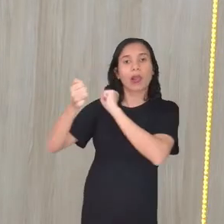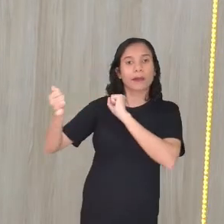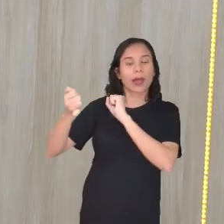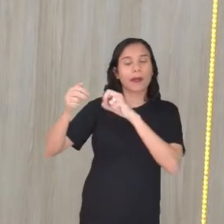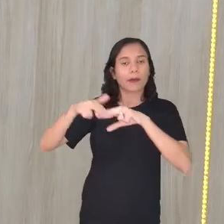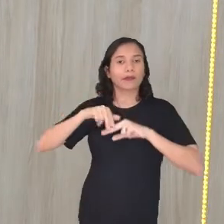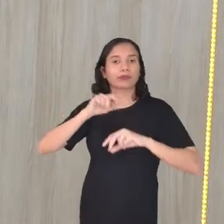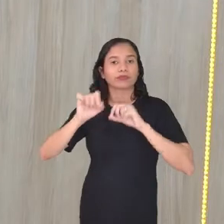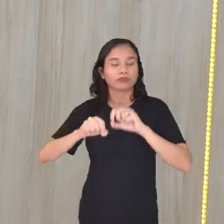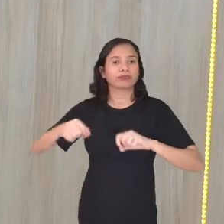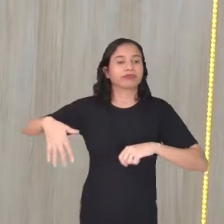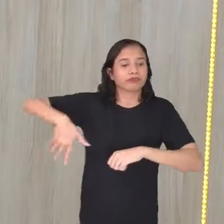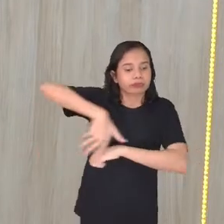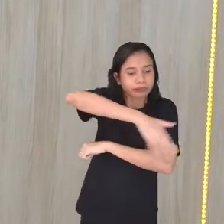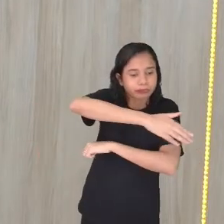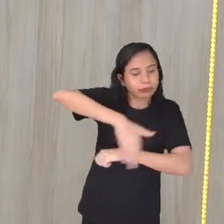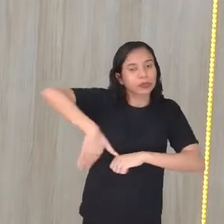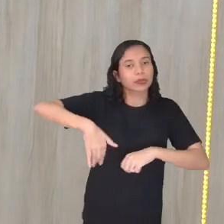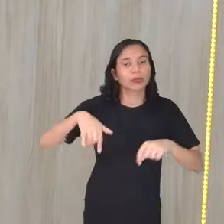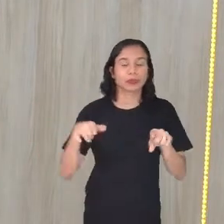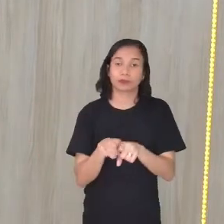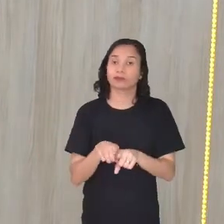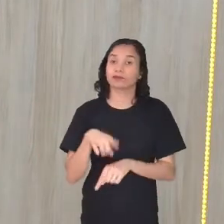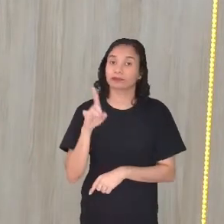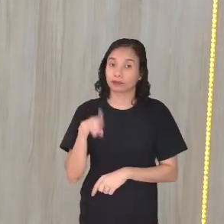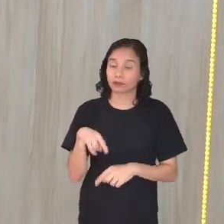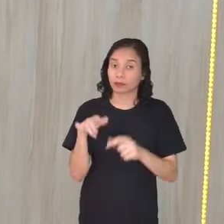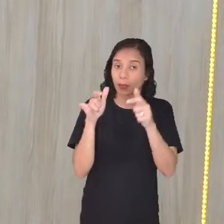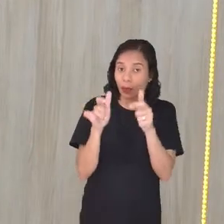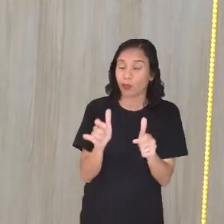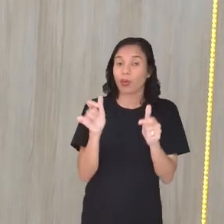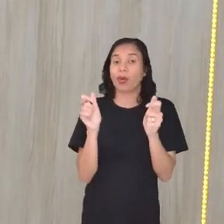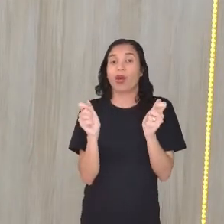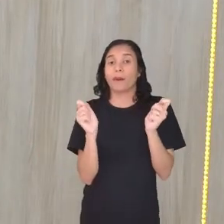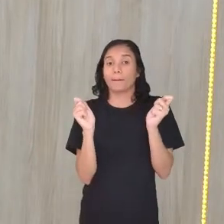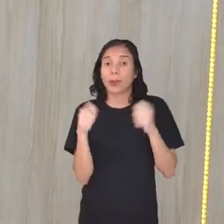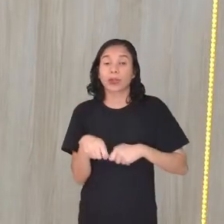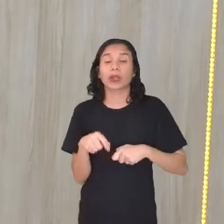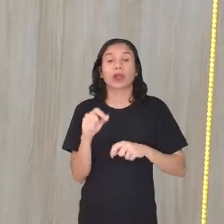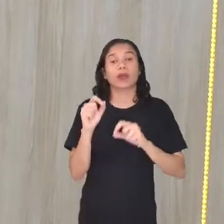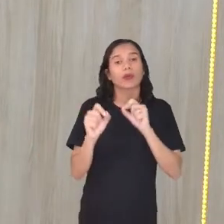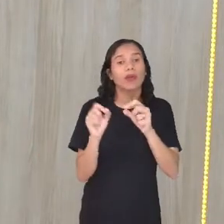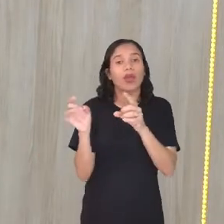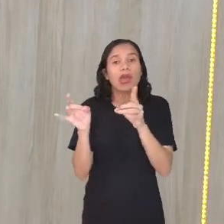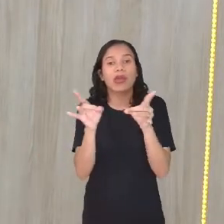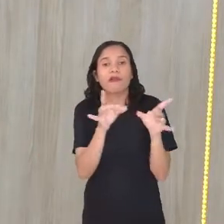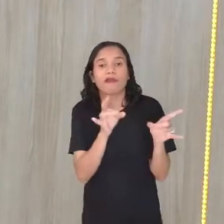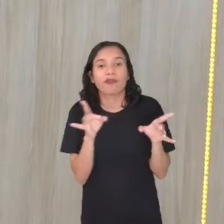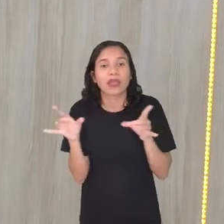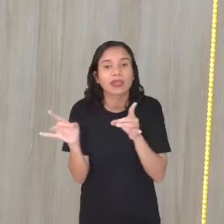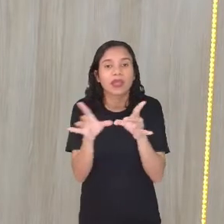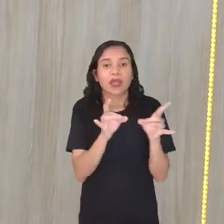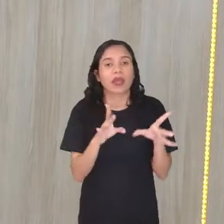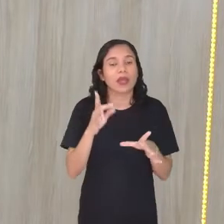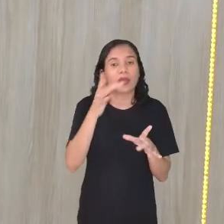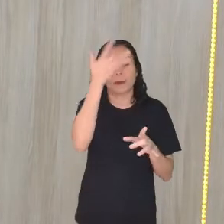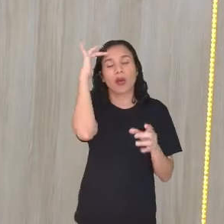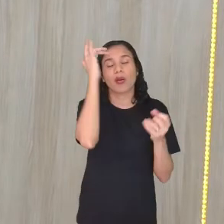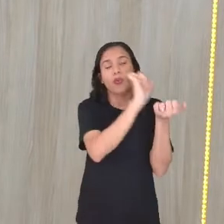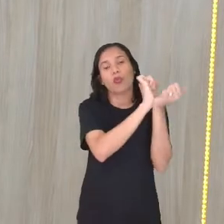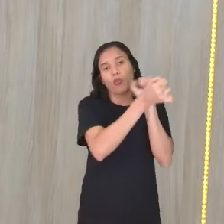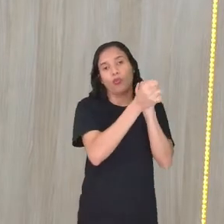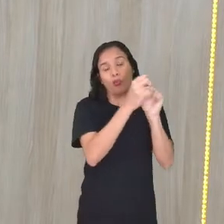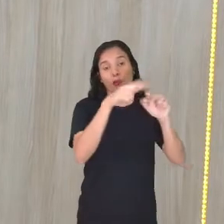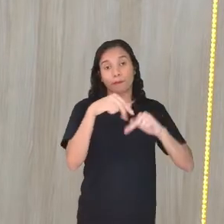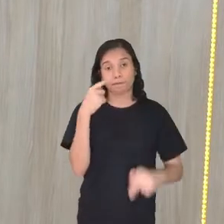Então transitava ali também era um lugar onde se... de vendas, né? Desses escravos. Então